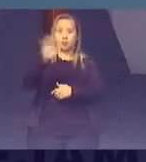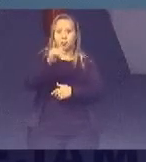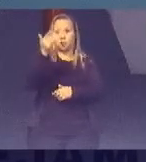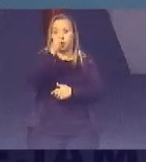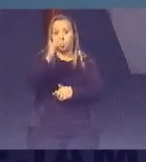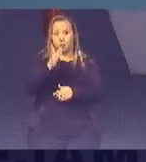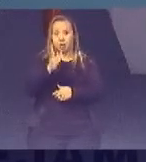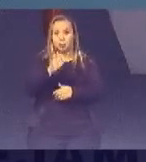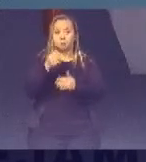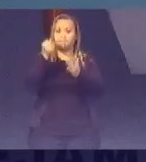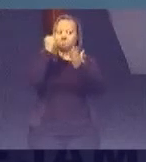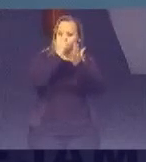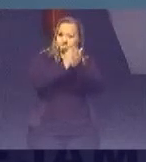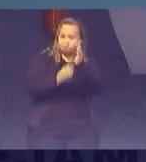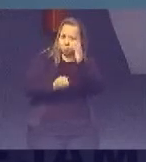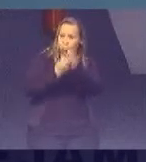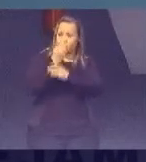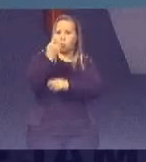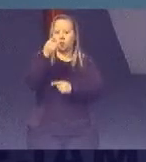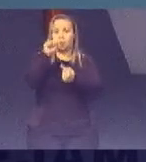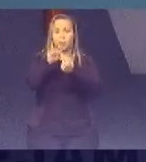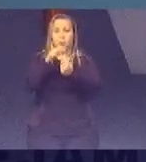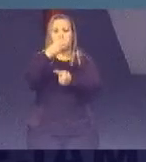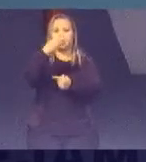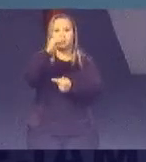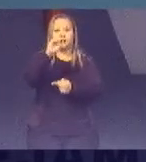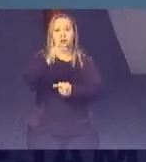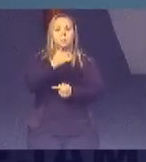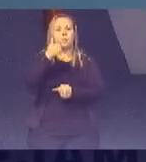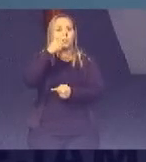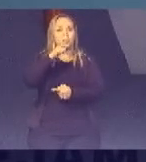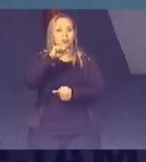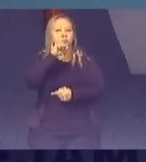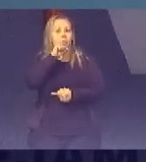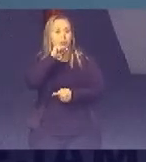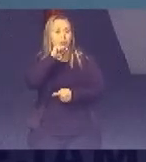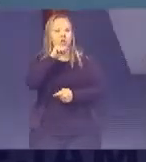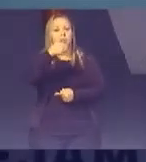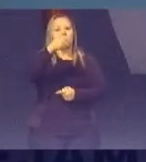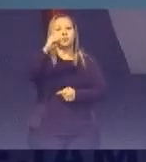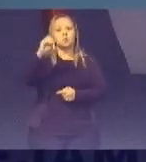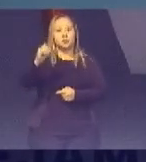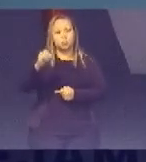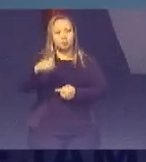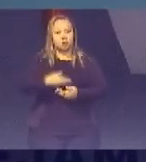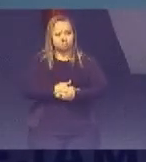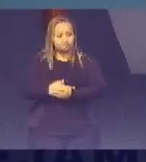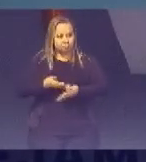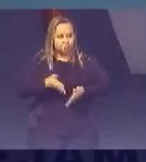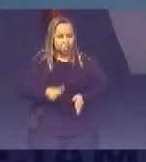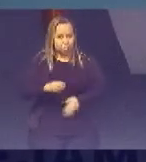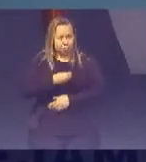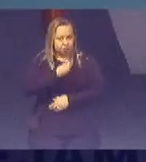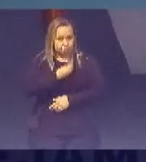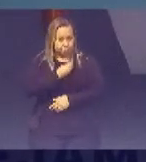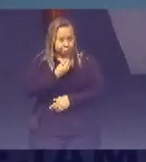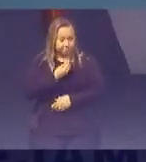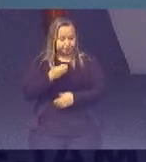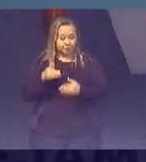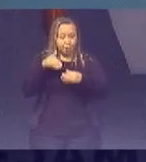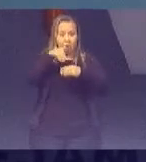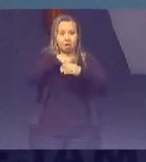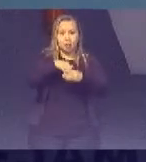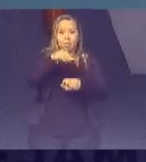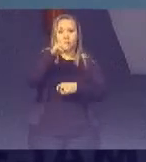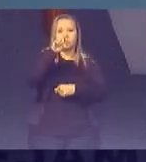Se fixou Uma meta De 30 mortes Maternas Por 100 mil Nascidos vivos Dentro do ODS4